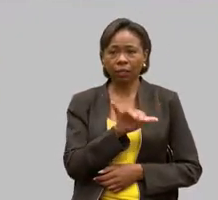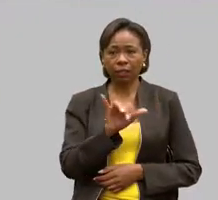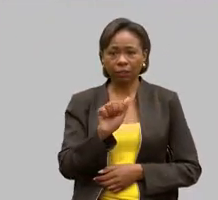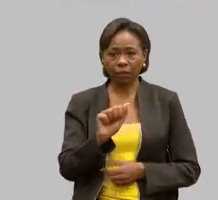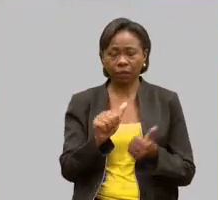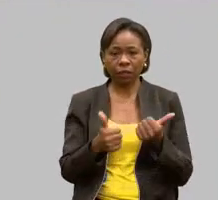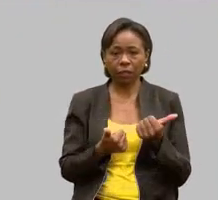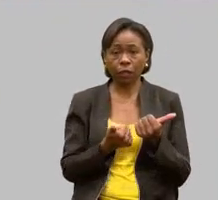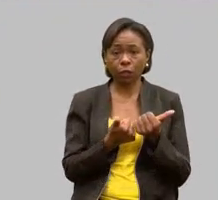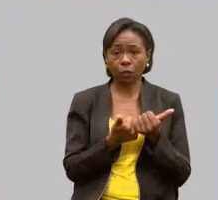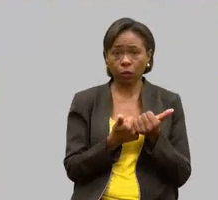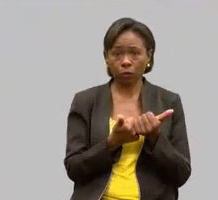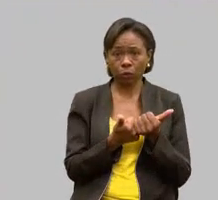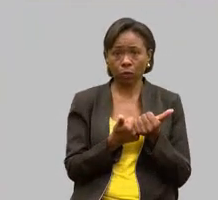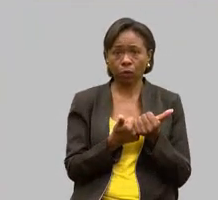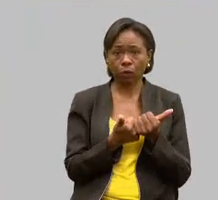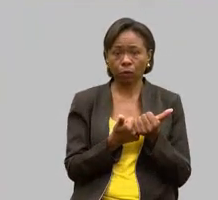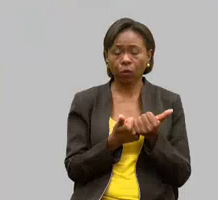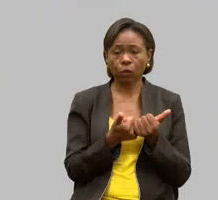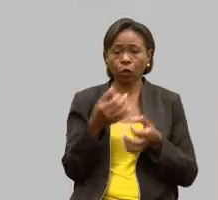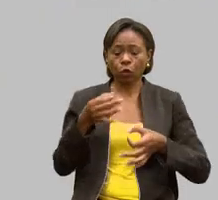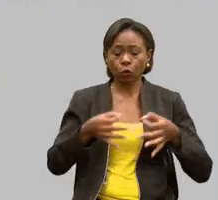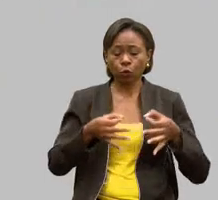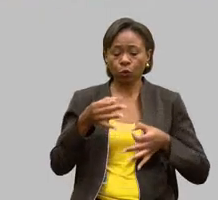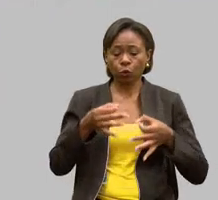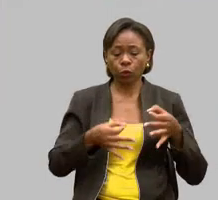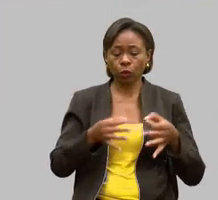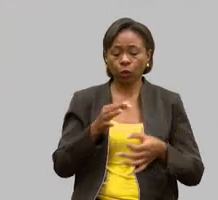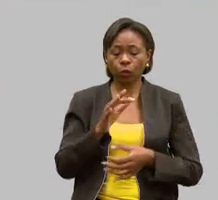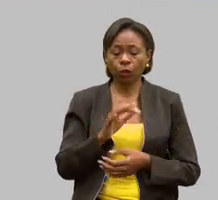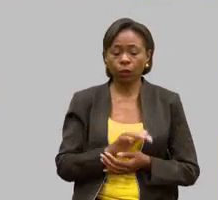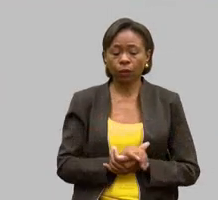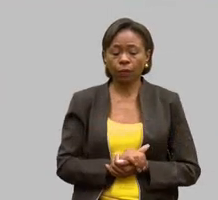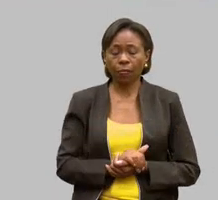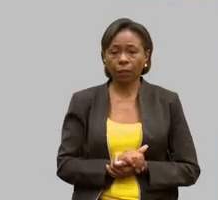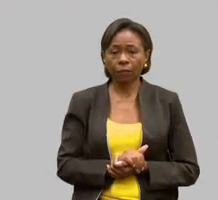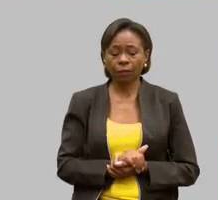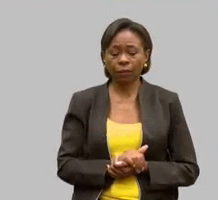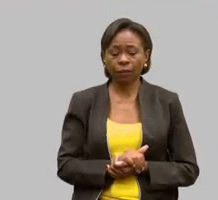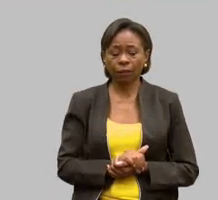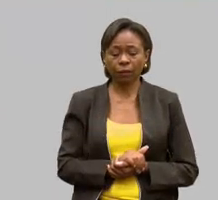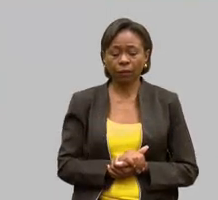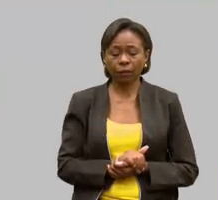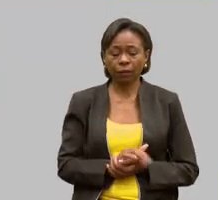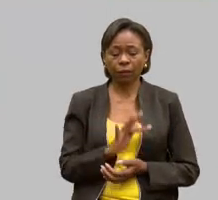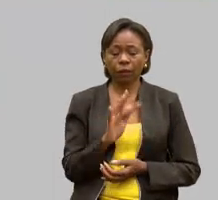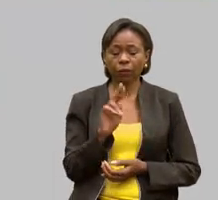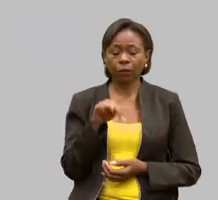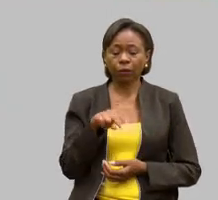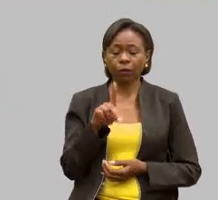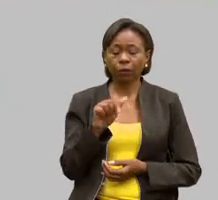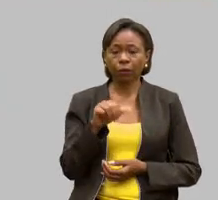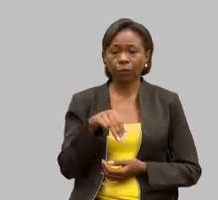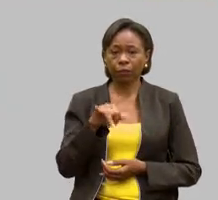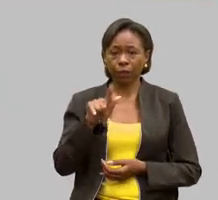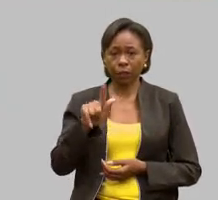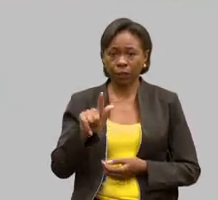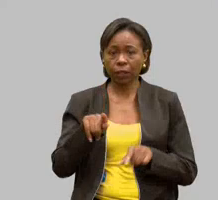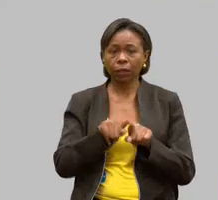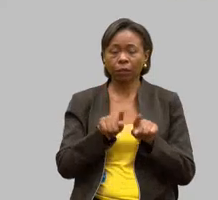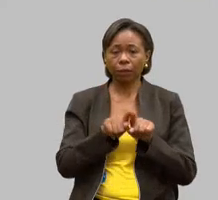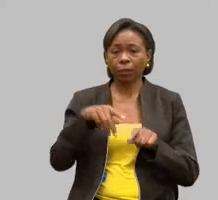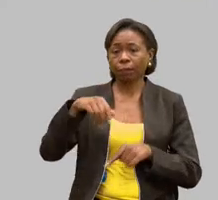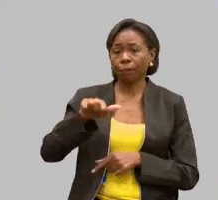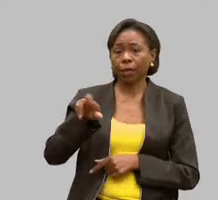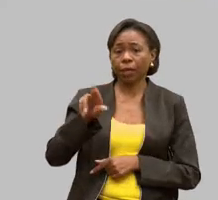Federação Mineira das Fundações e Associações de Direito Privado, Fundamig. Maria Tereza está conosco aqui já na mesa.